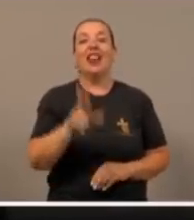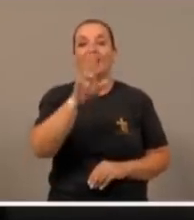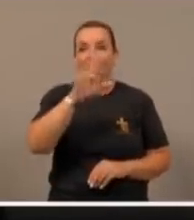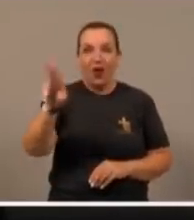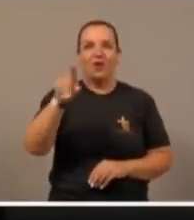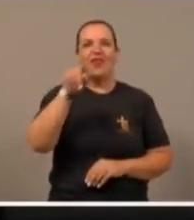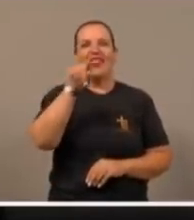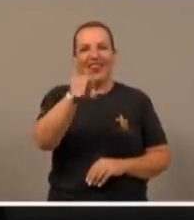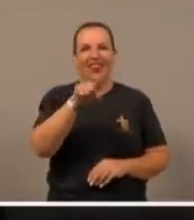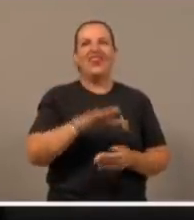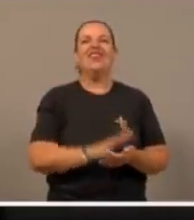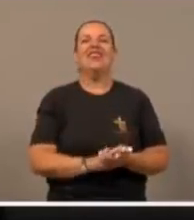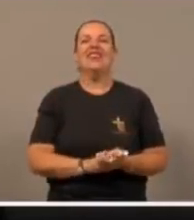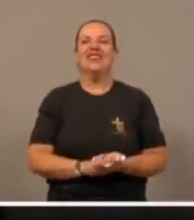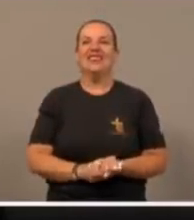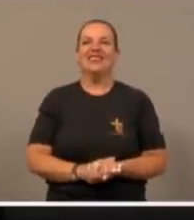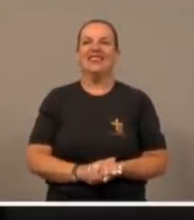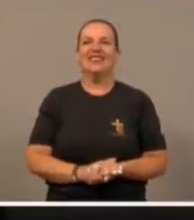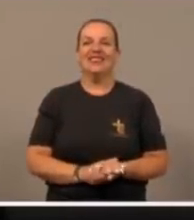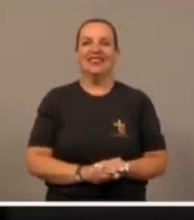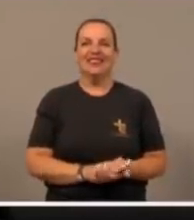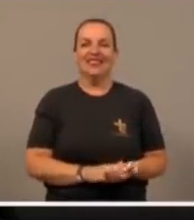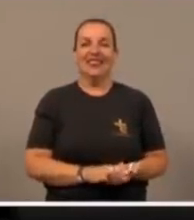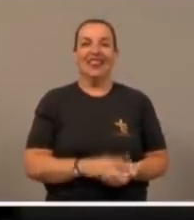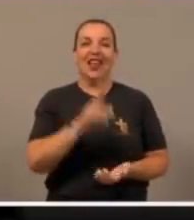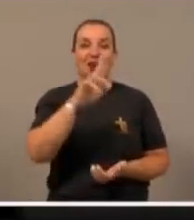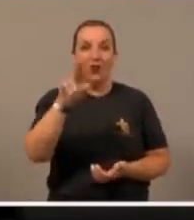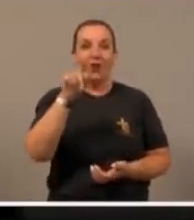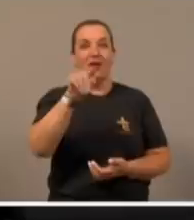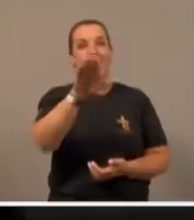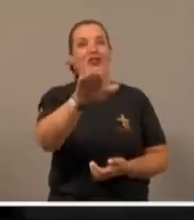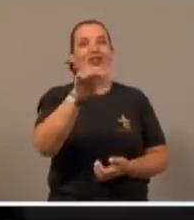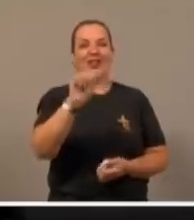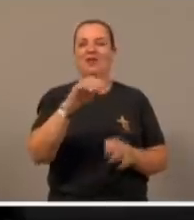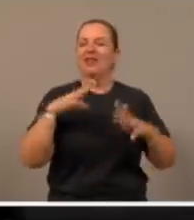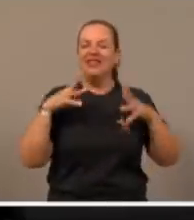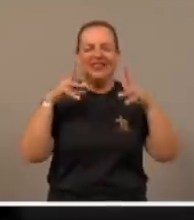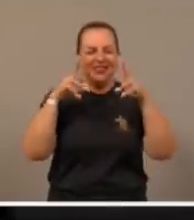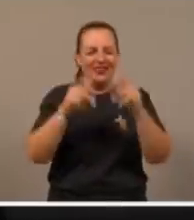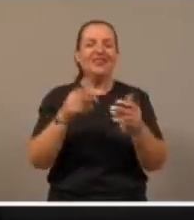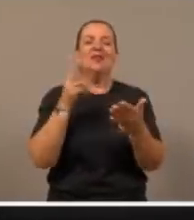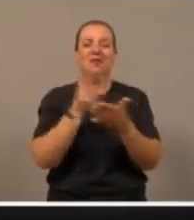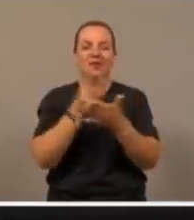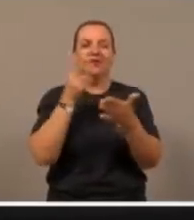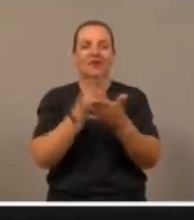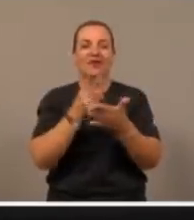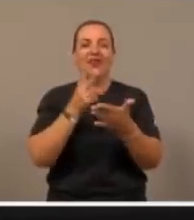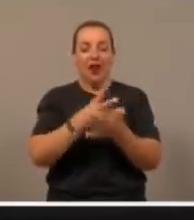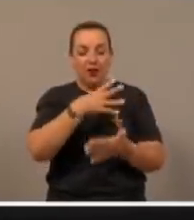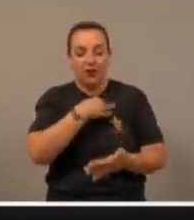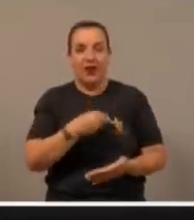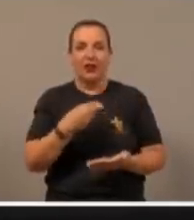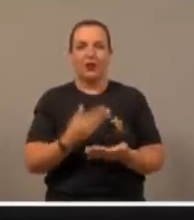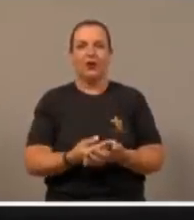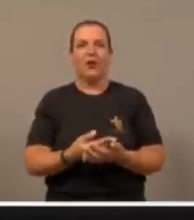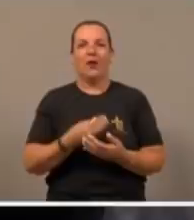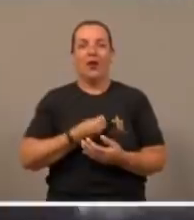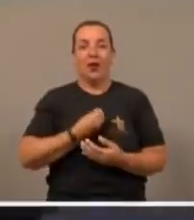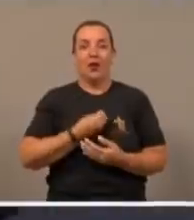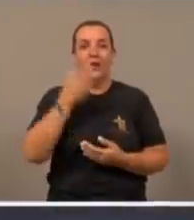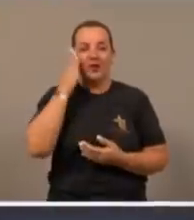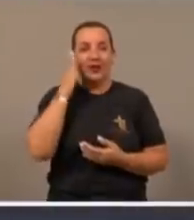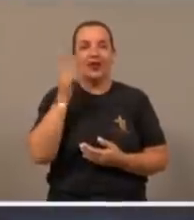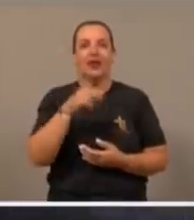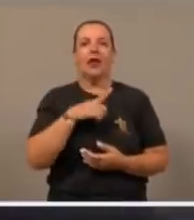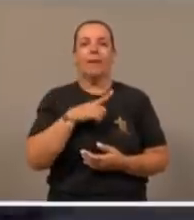Diga teu nome, é o nome que Deus te chama, desde que ele acorda, dizendo, filho, eu sei que